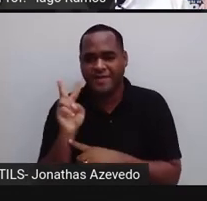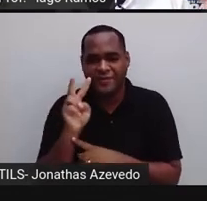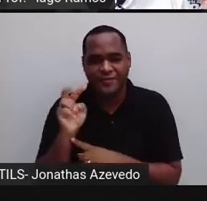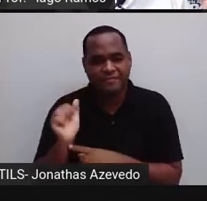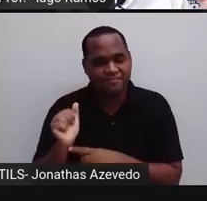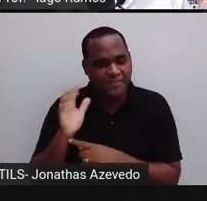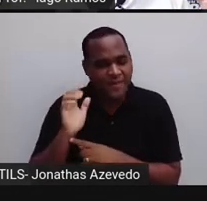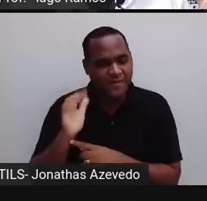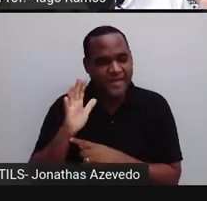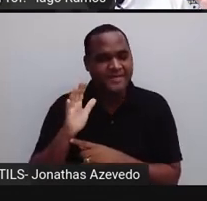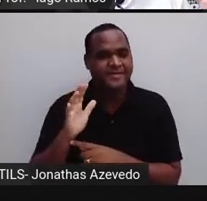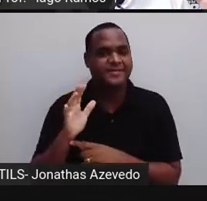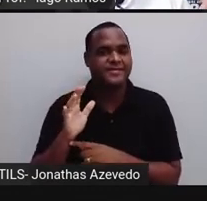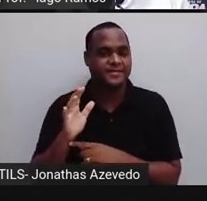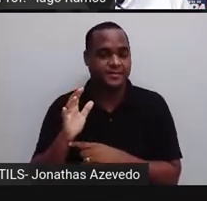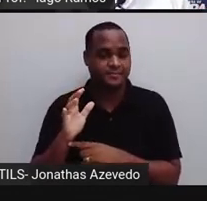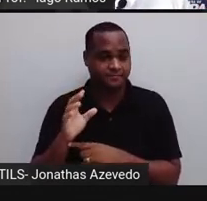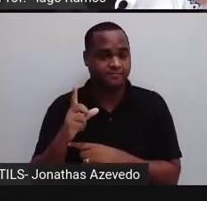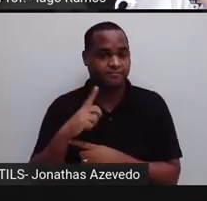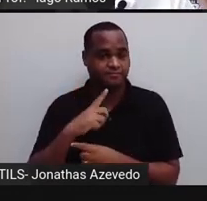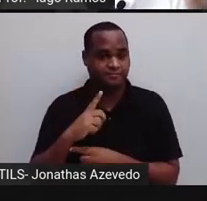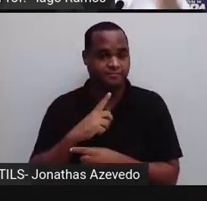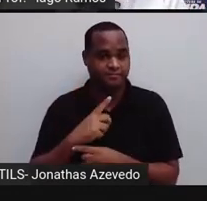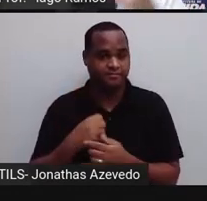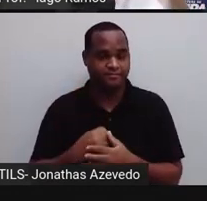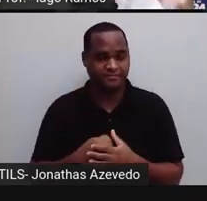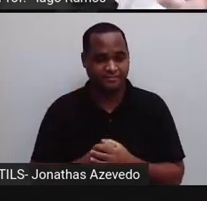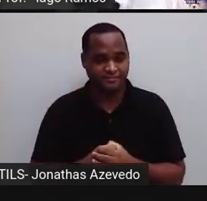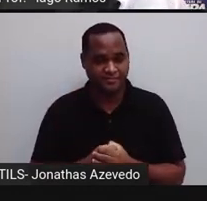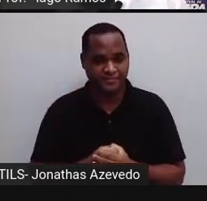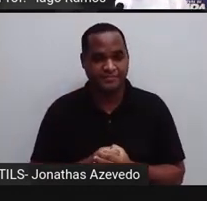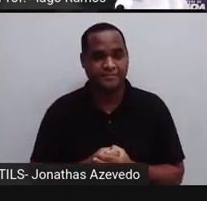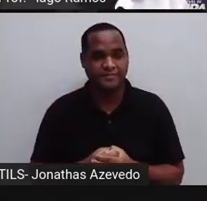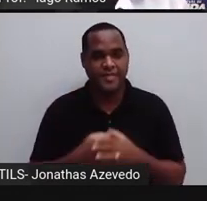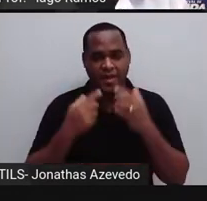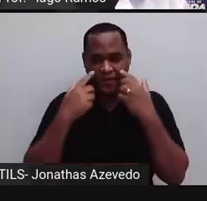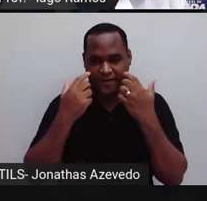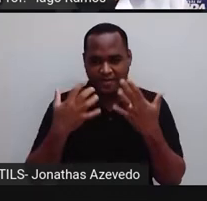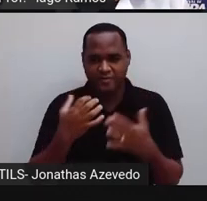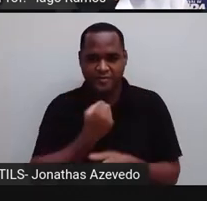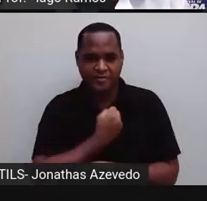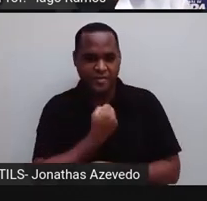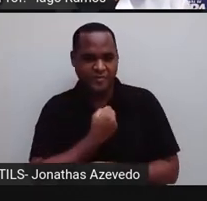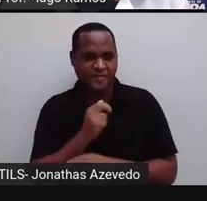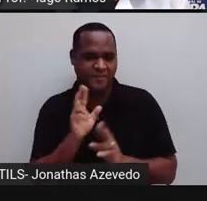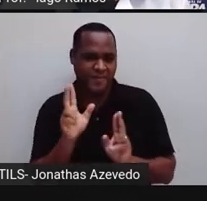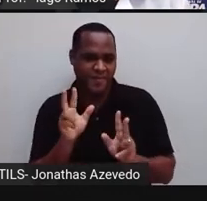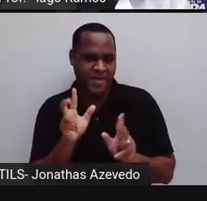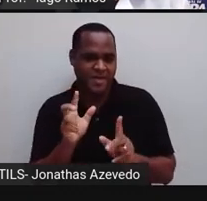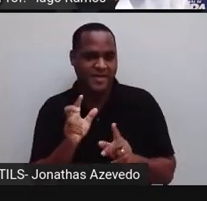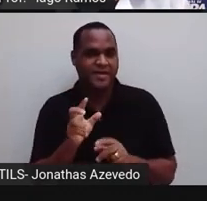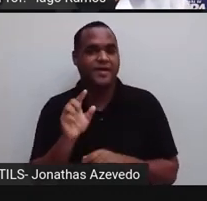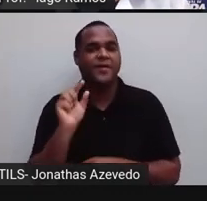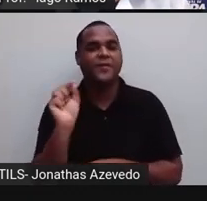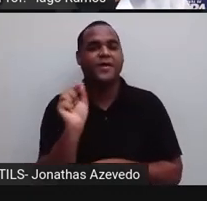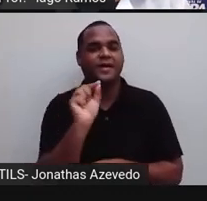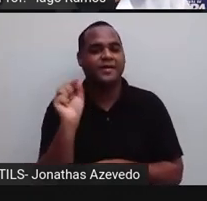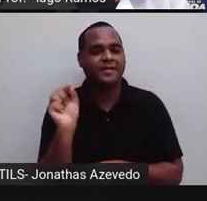Ali a gente tem, cara, eu acho que eu até li errado antes esse número, tá? Esse número aqui